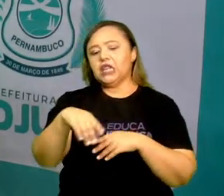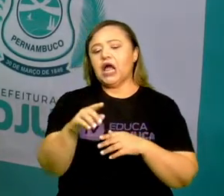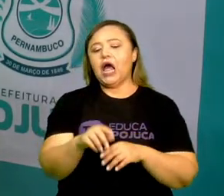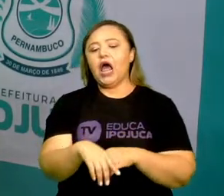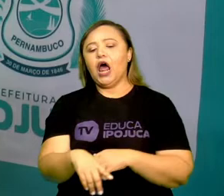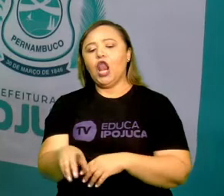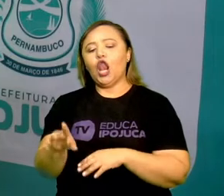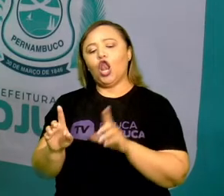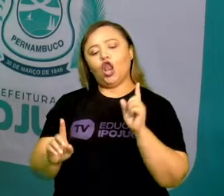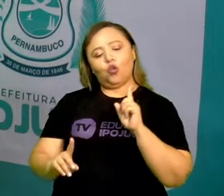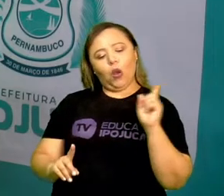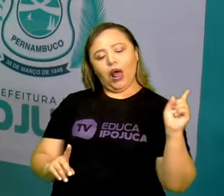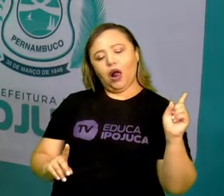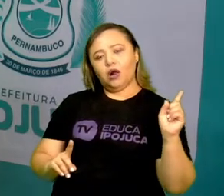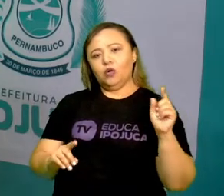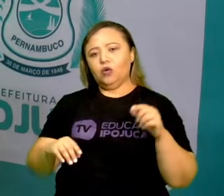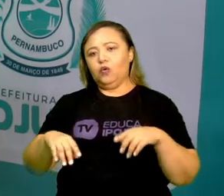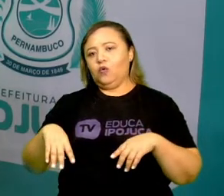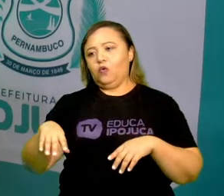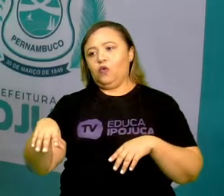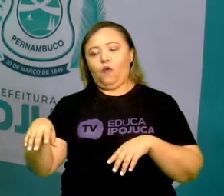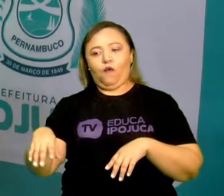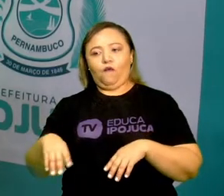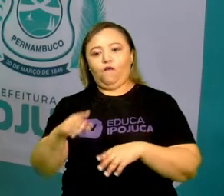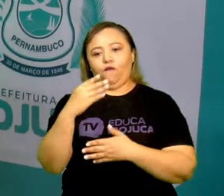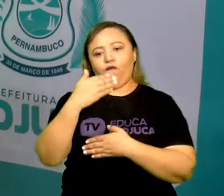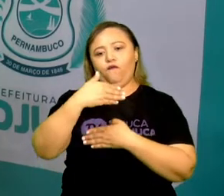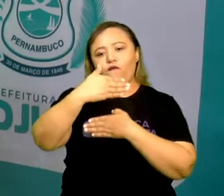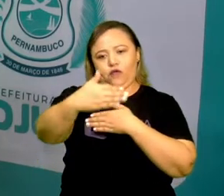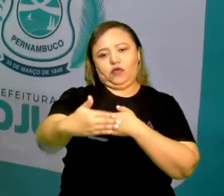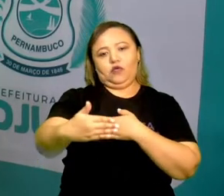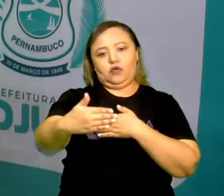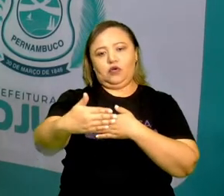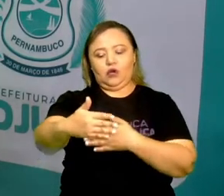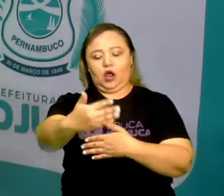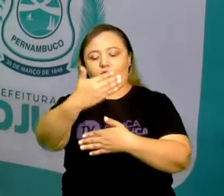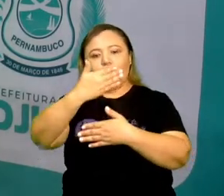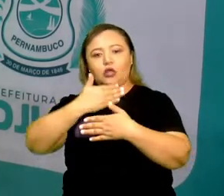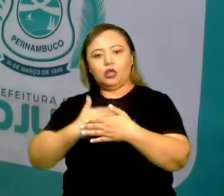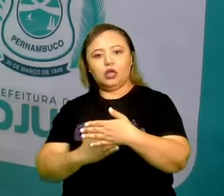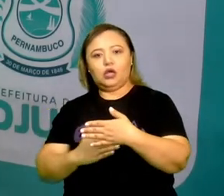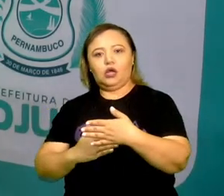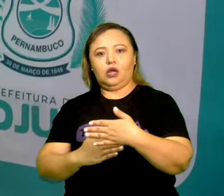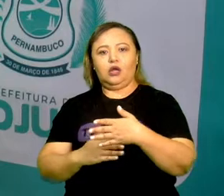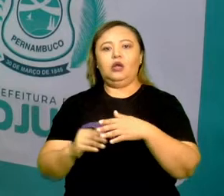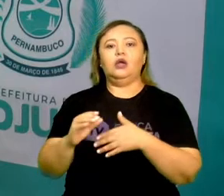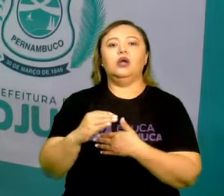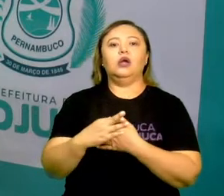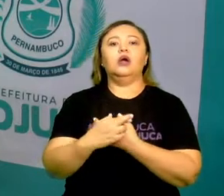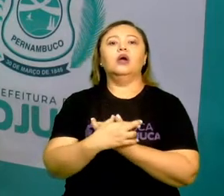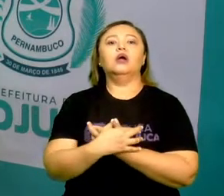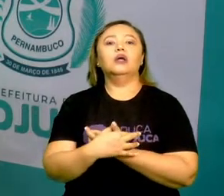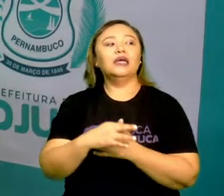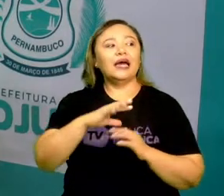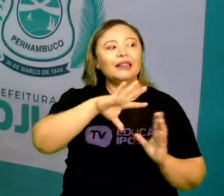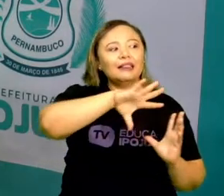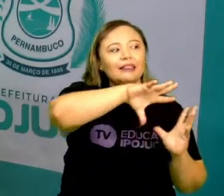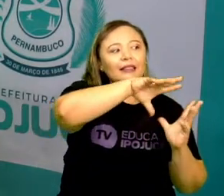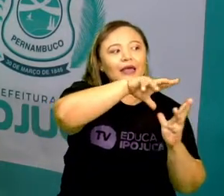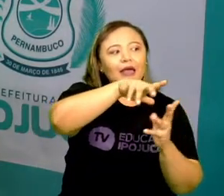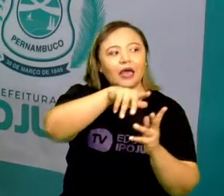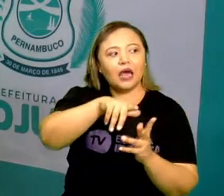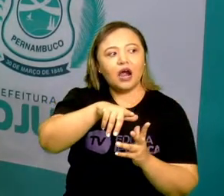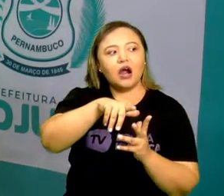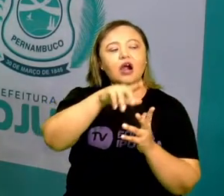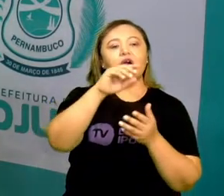ele está atrás, está em cima, está flutuando. Que posição esse objeto está, que é o planeta Terra, em relação